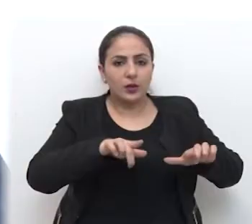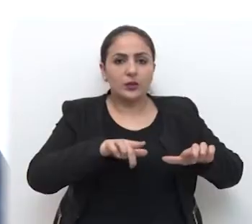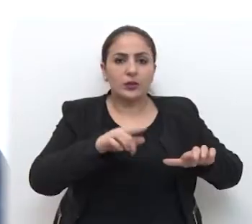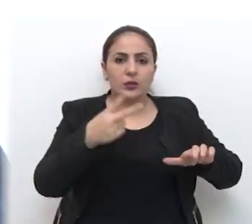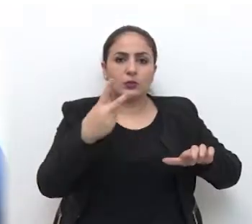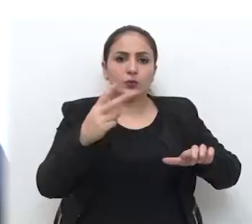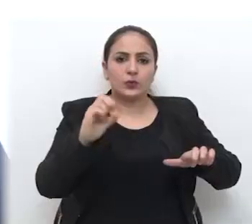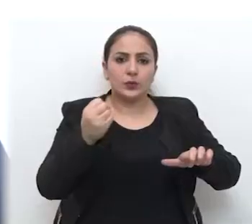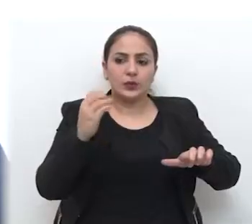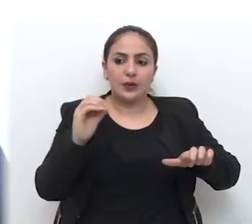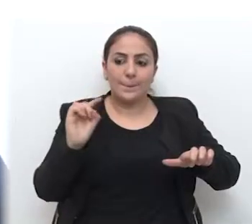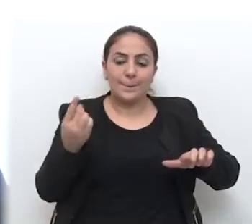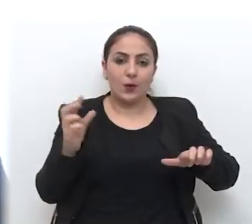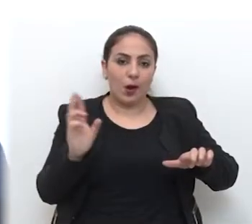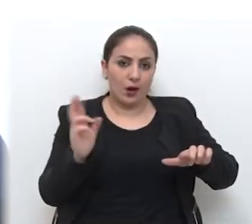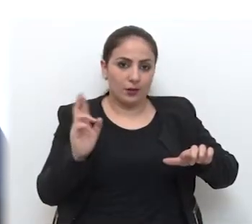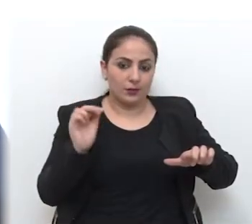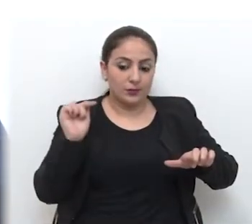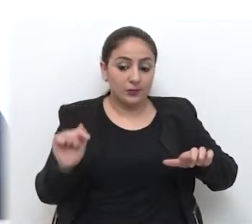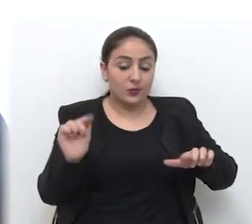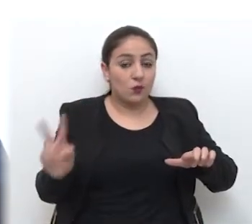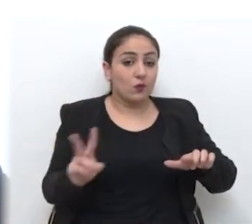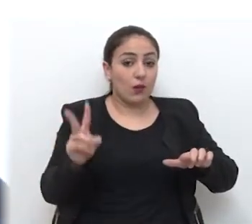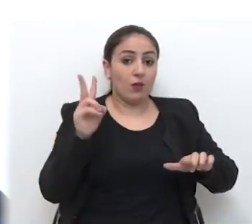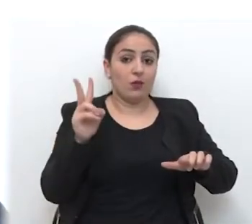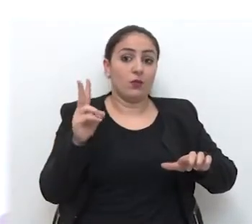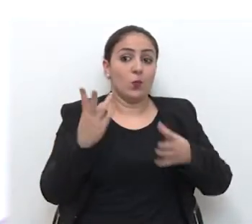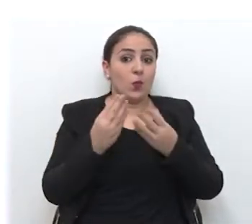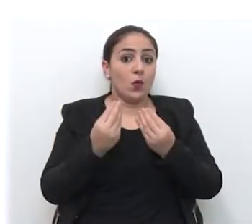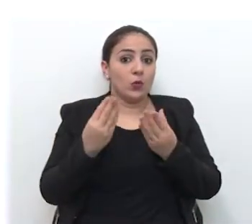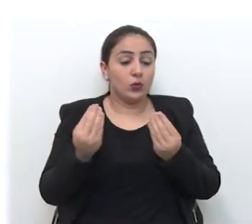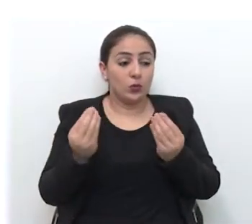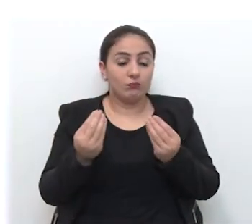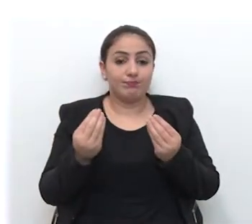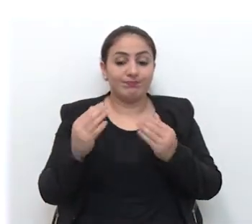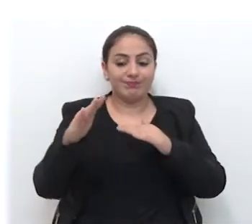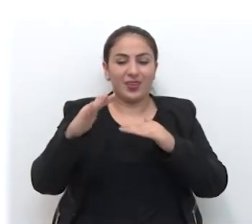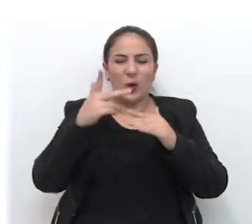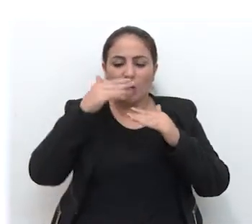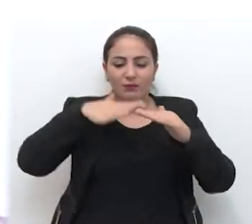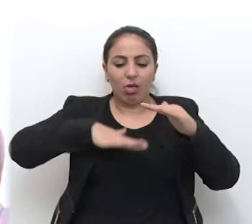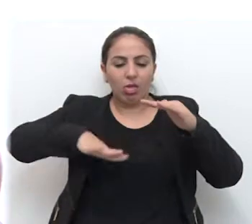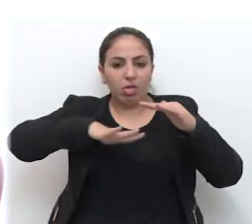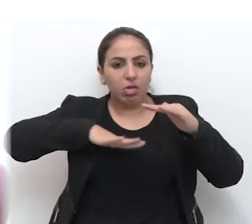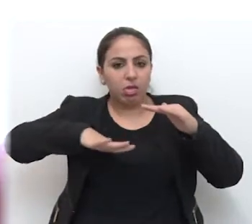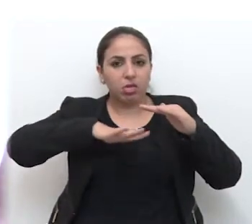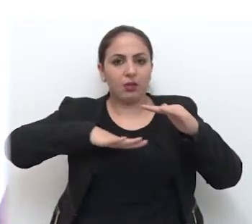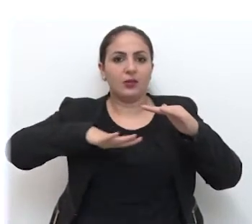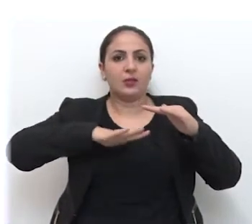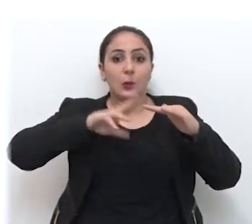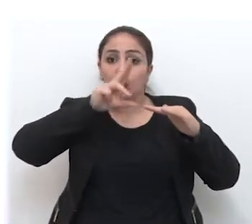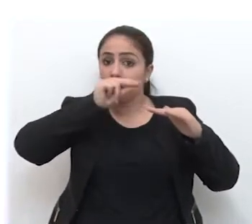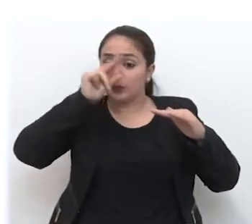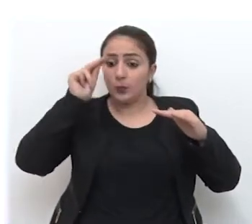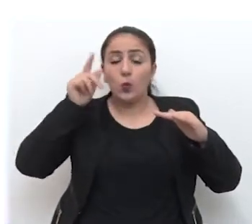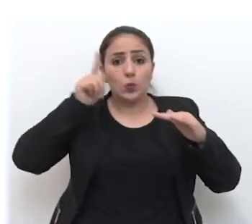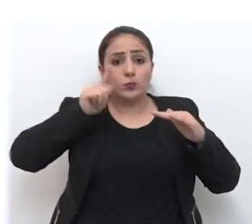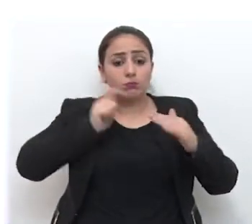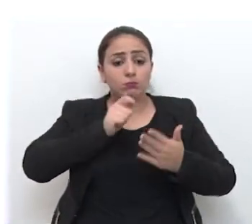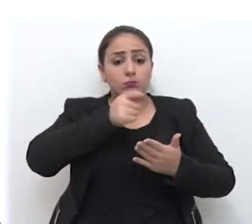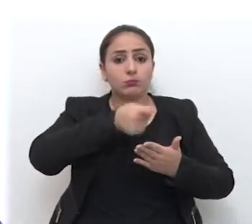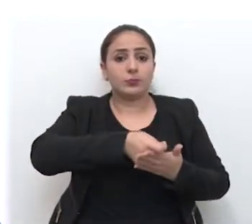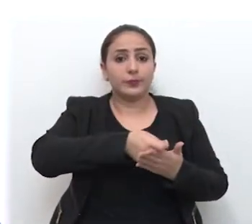mil reais. Isso é um valor muito inferior, um valor em que o município poderia bancar.